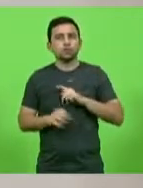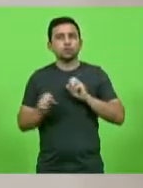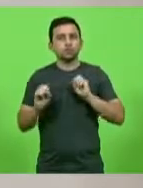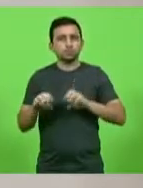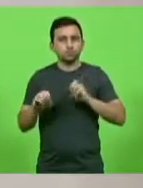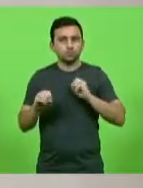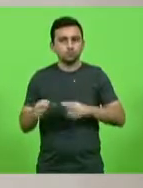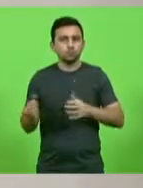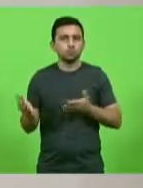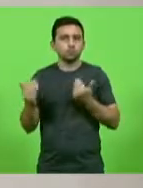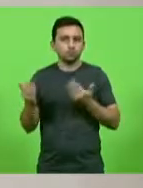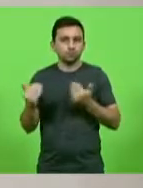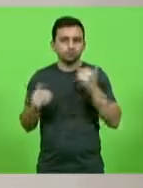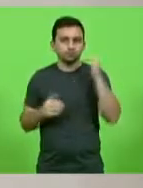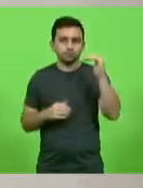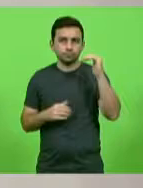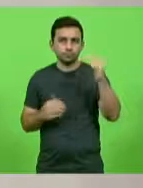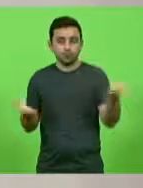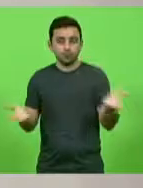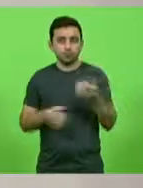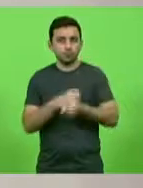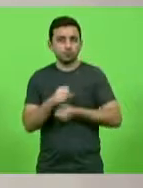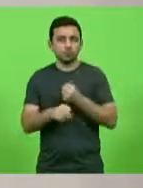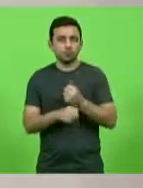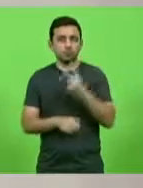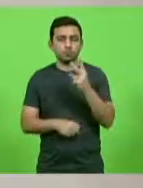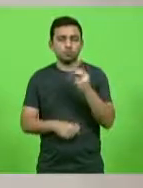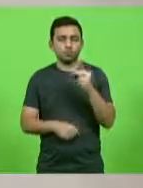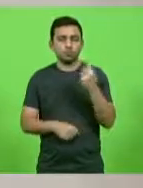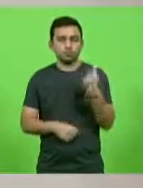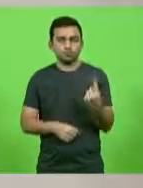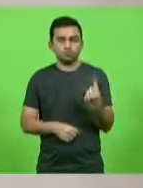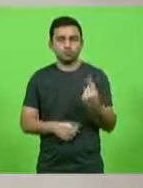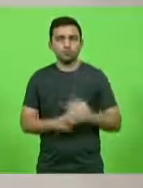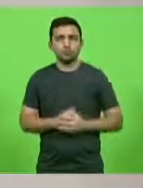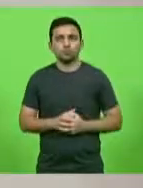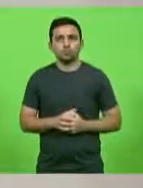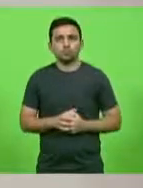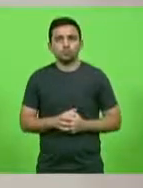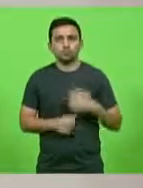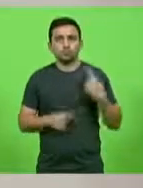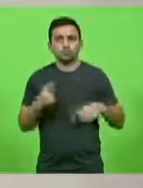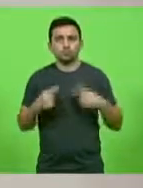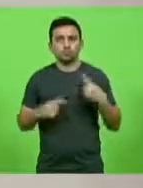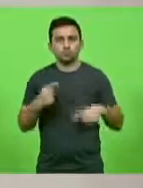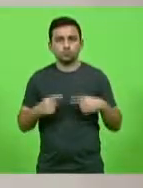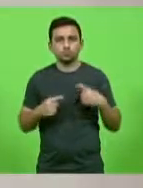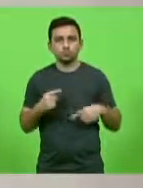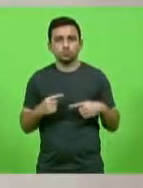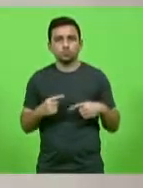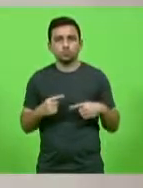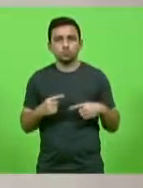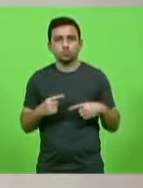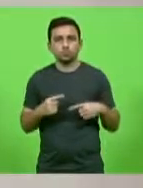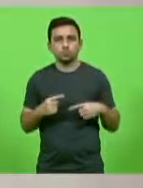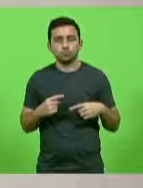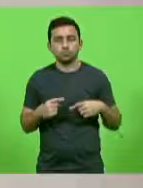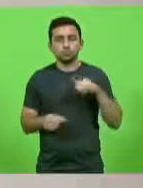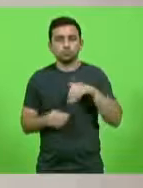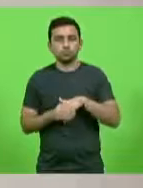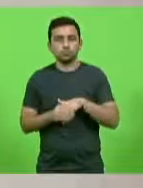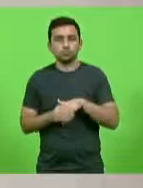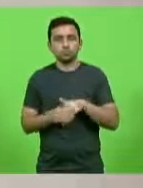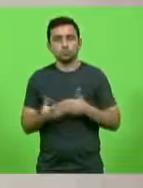jovens adultos neste ano de 2021. Em discussão. Em votação.